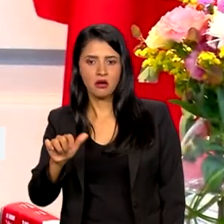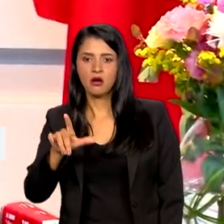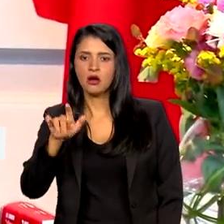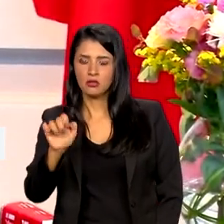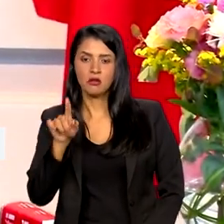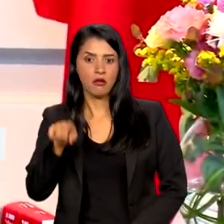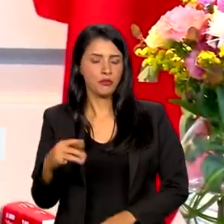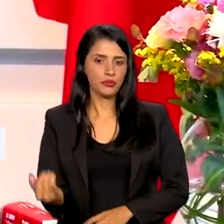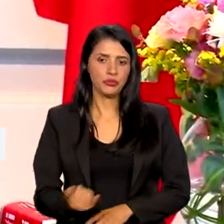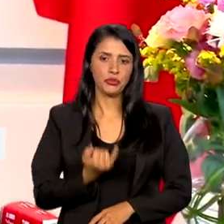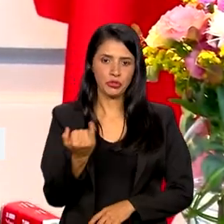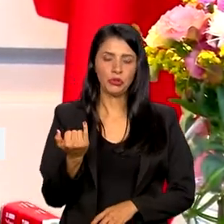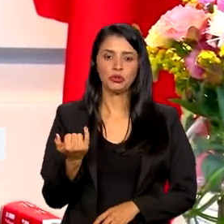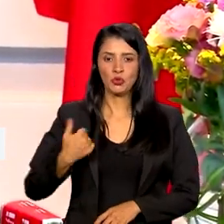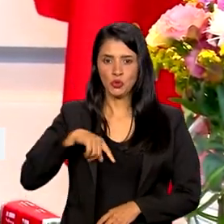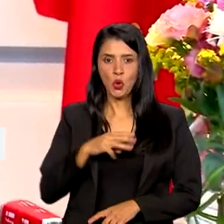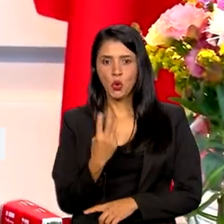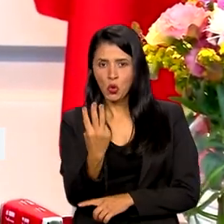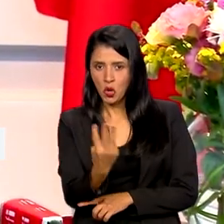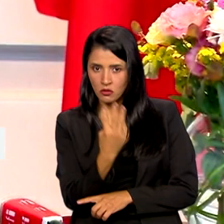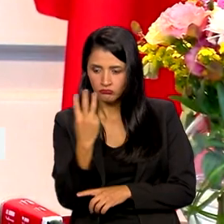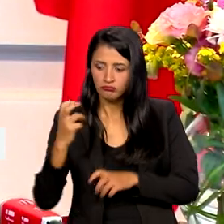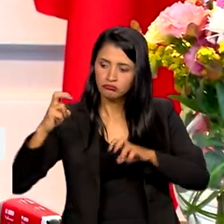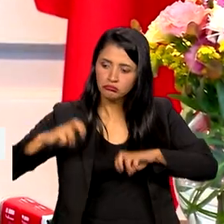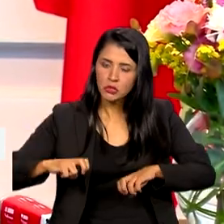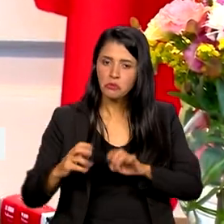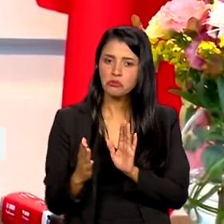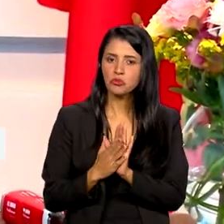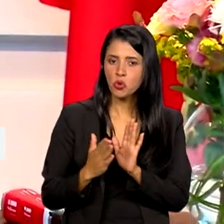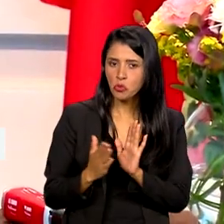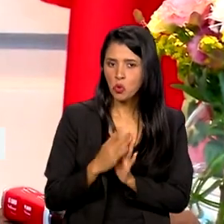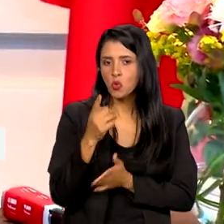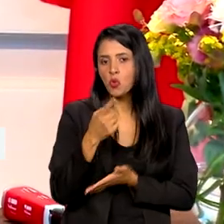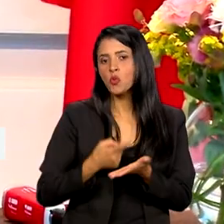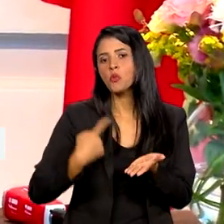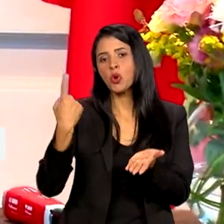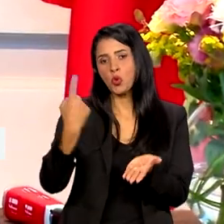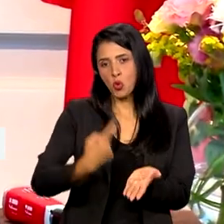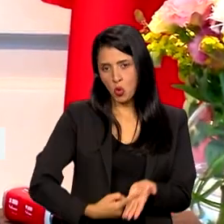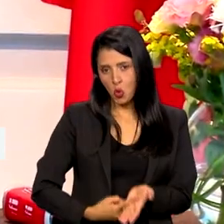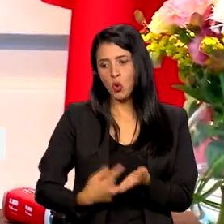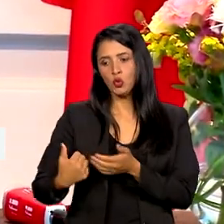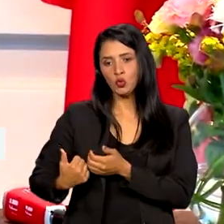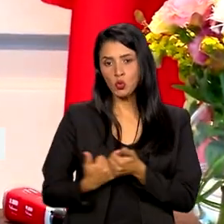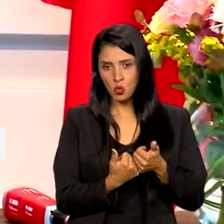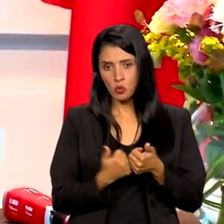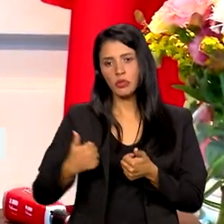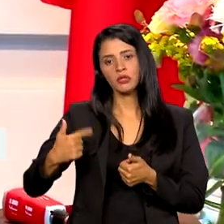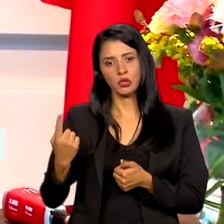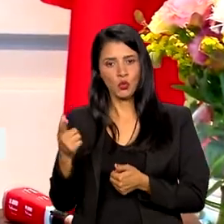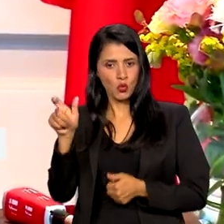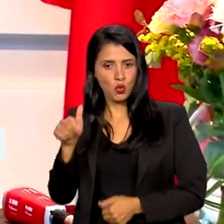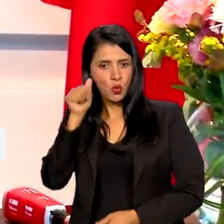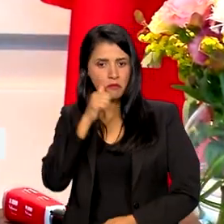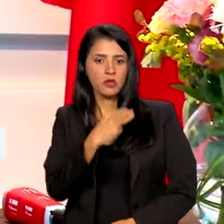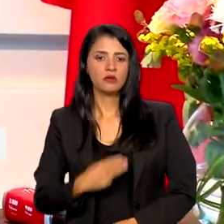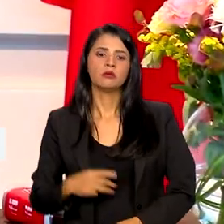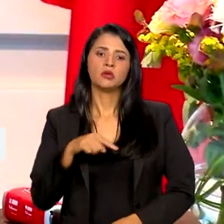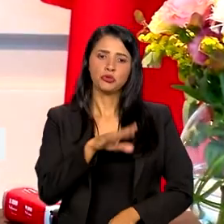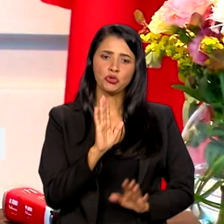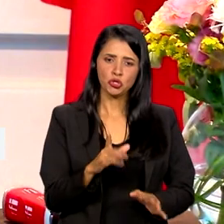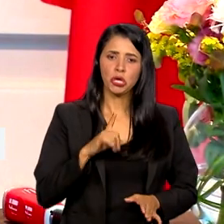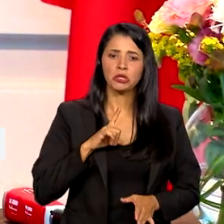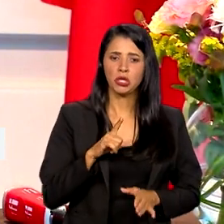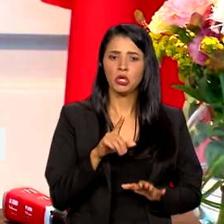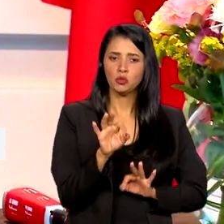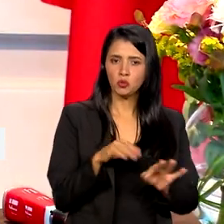sentamos ali para propor um acordo de cooperação com ela. Aqui já existe um plano nacional, onde, dentro desse